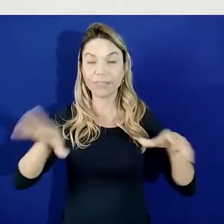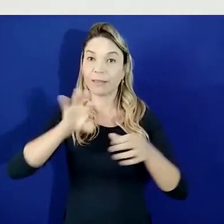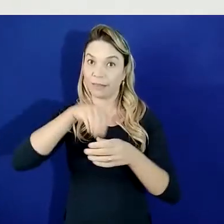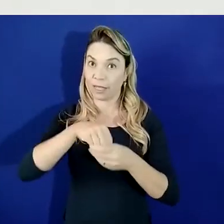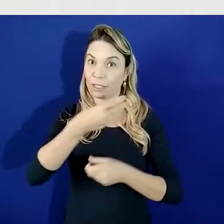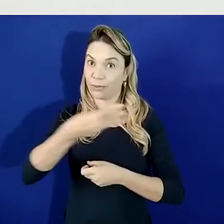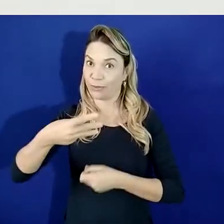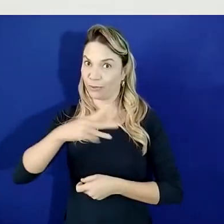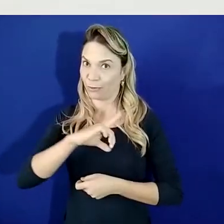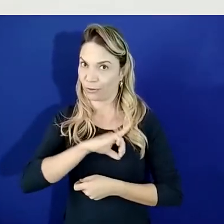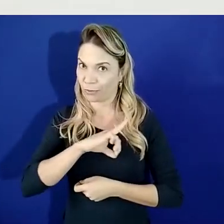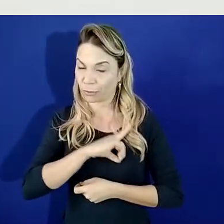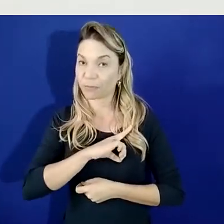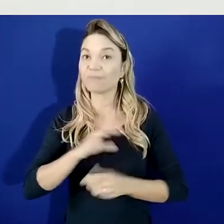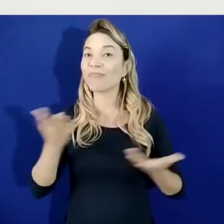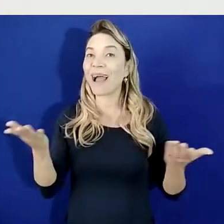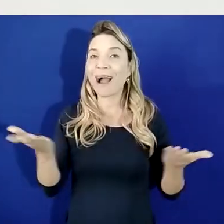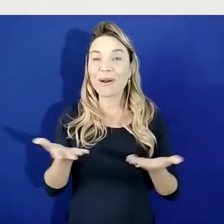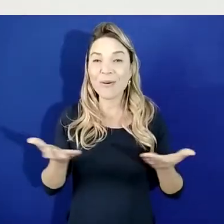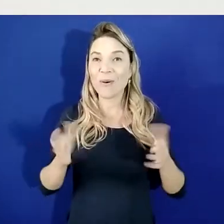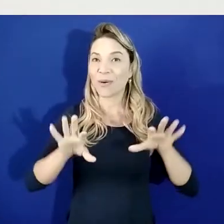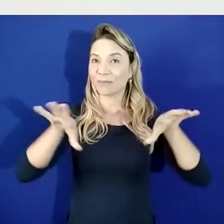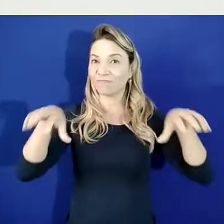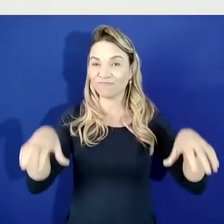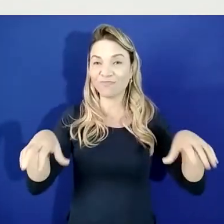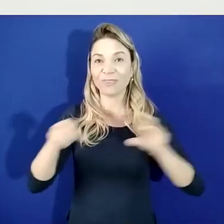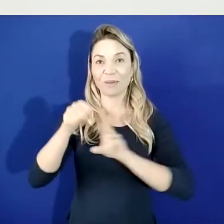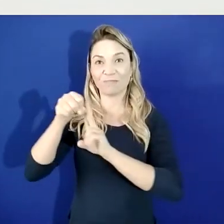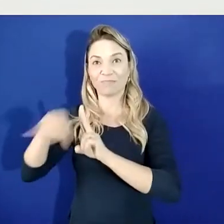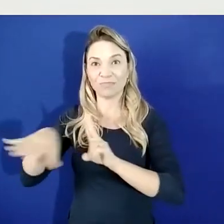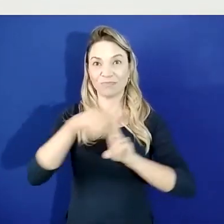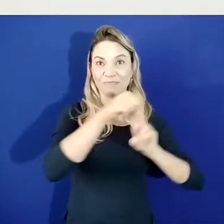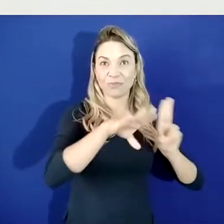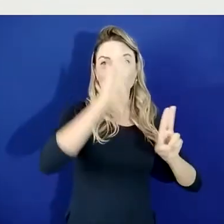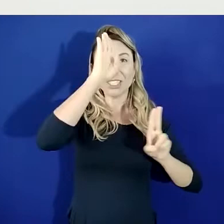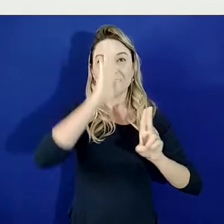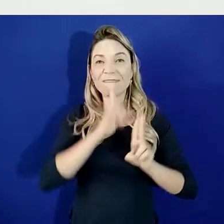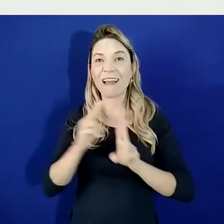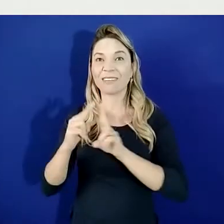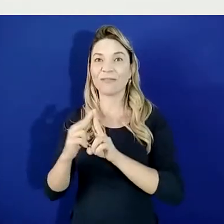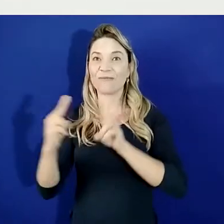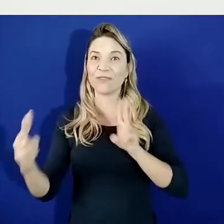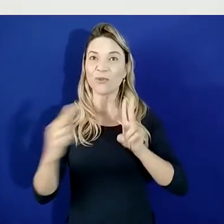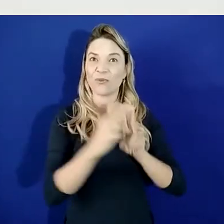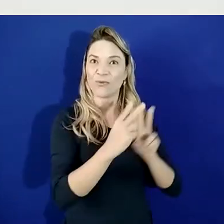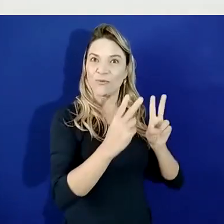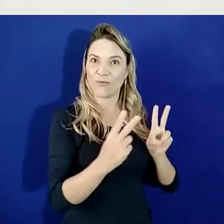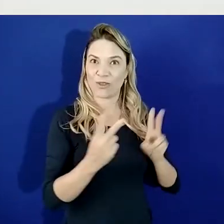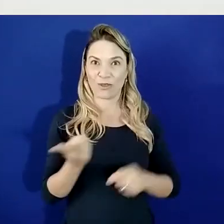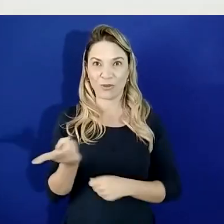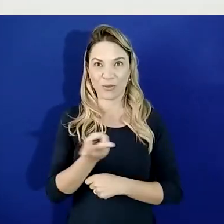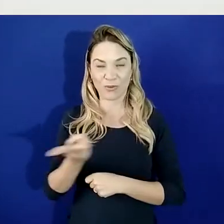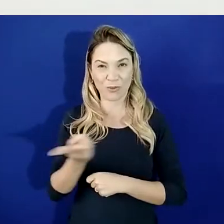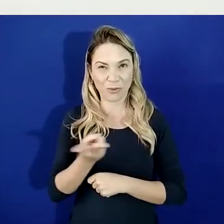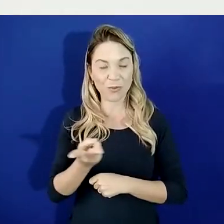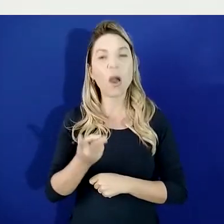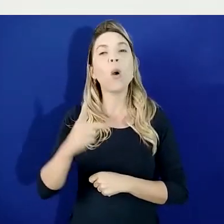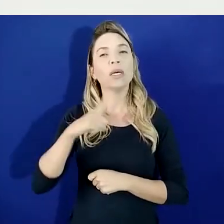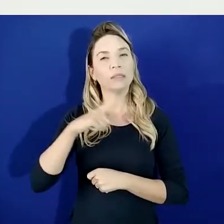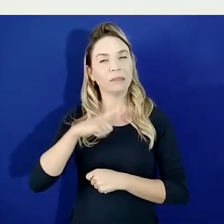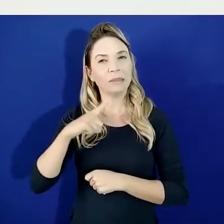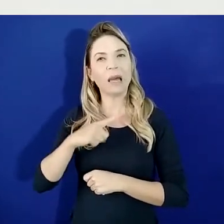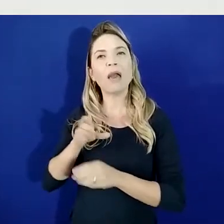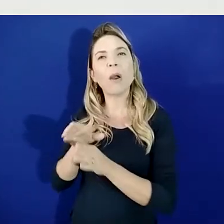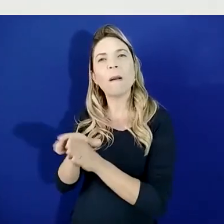foram adequados para oferecer à comunidade, gratuitamente, de maneira virtual, essas orientações.